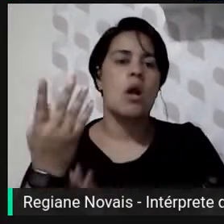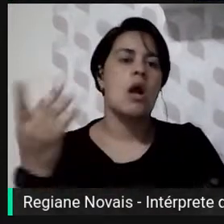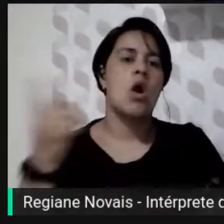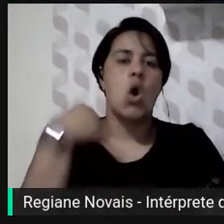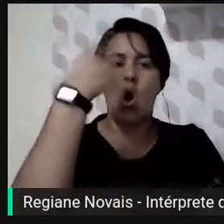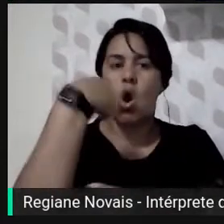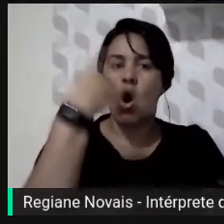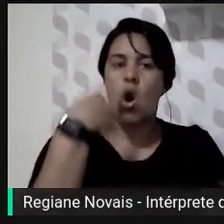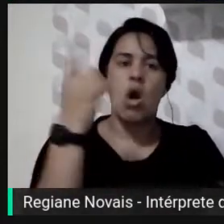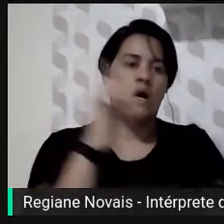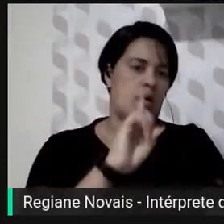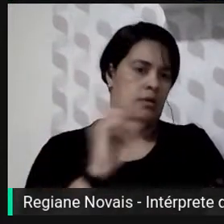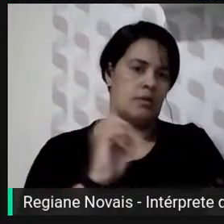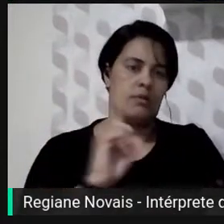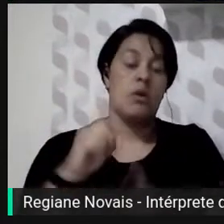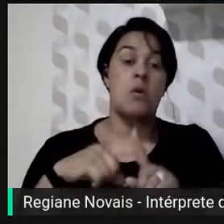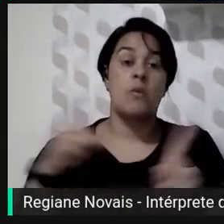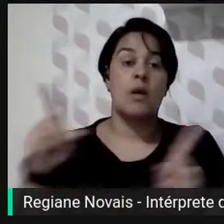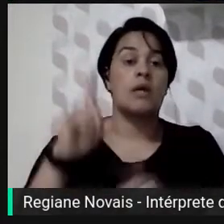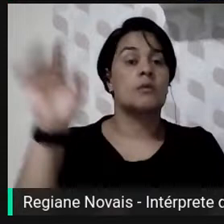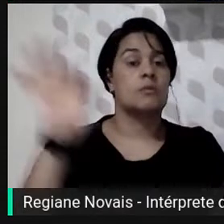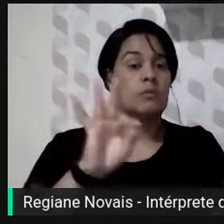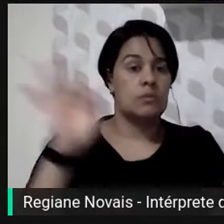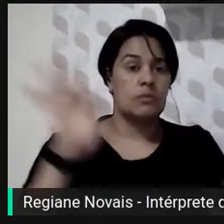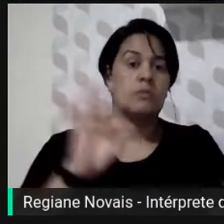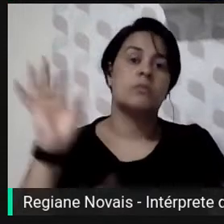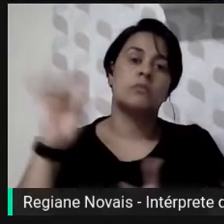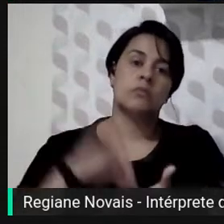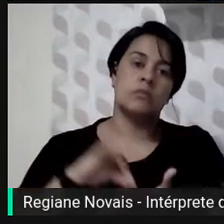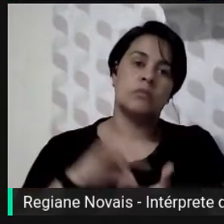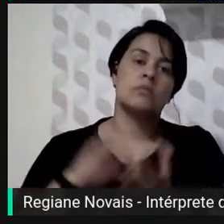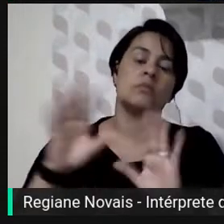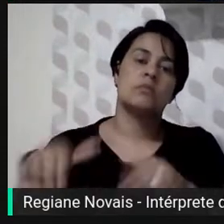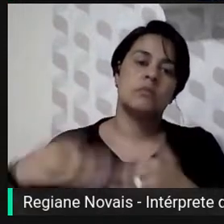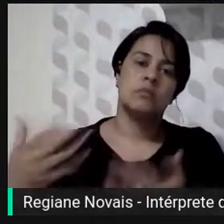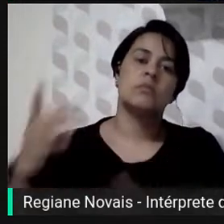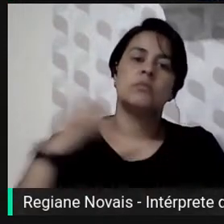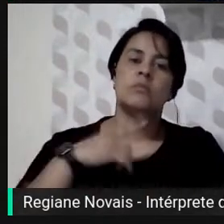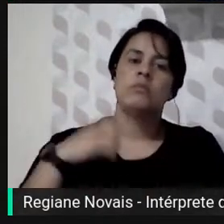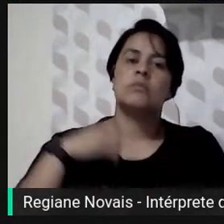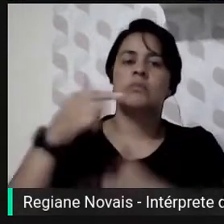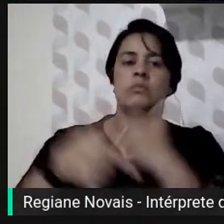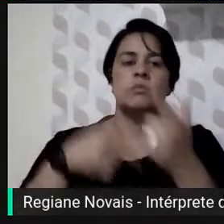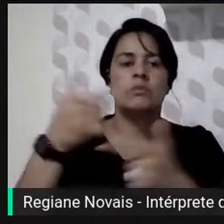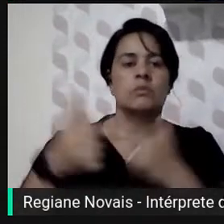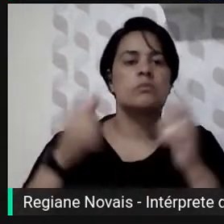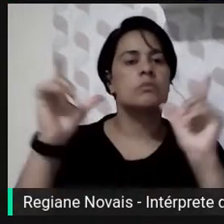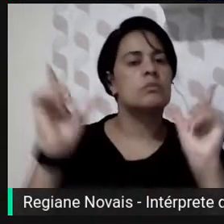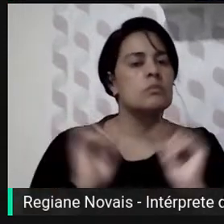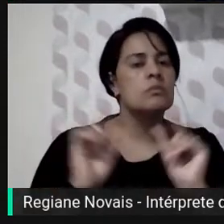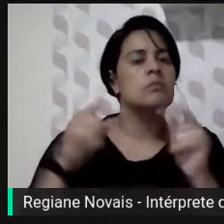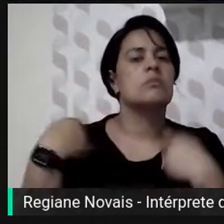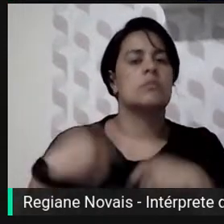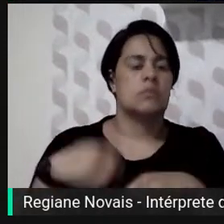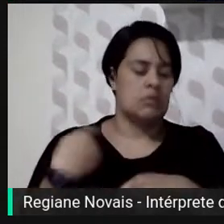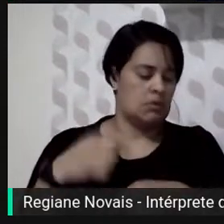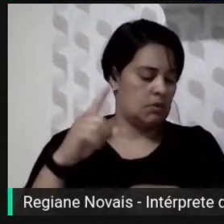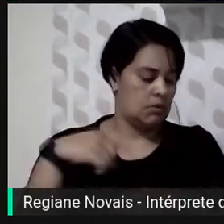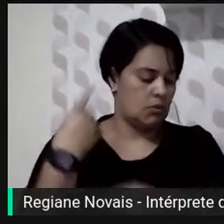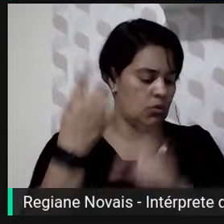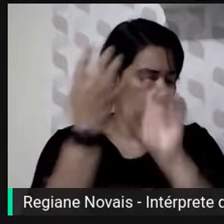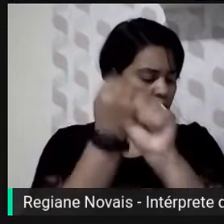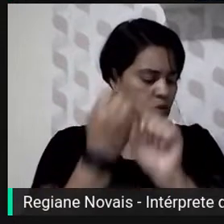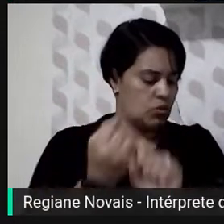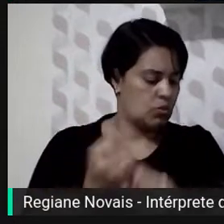servidor, mas o percentual de tempo. Então, isso elimina o trabalho que seria necessário para obtermos as horas de cada